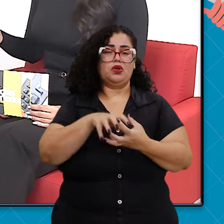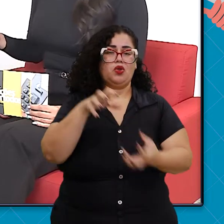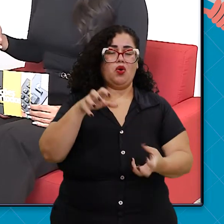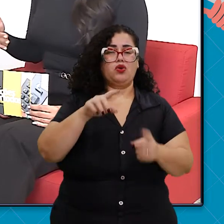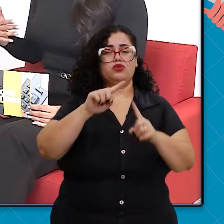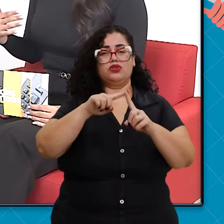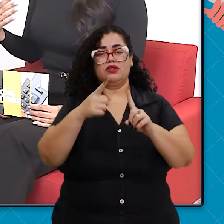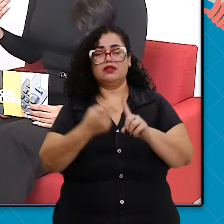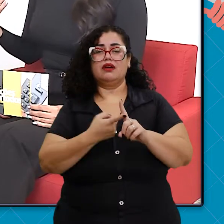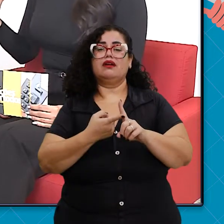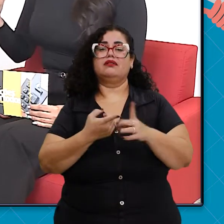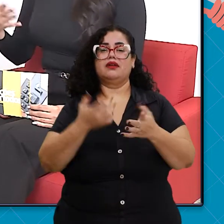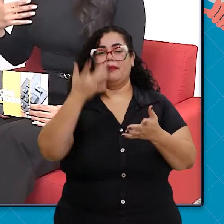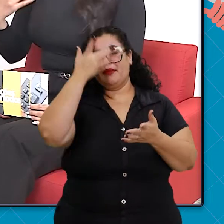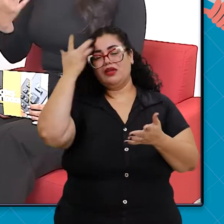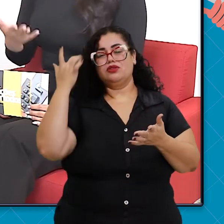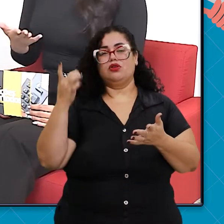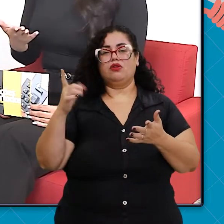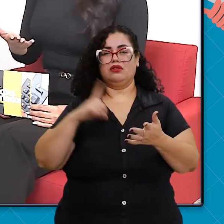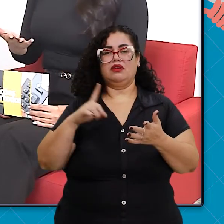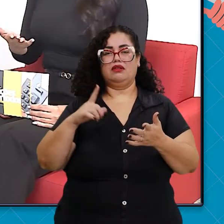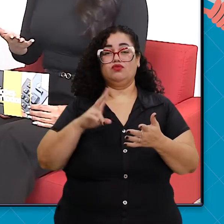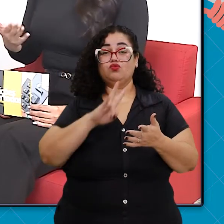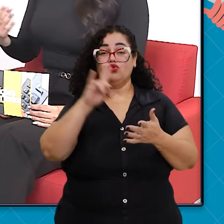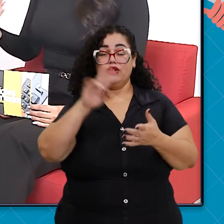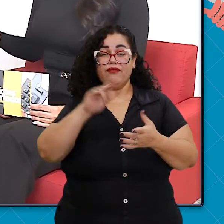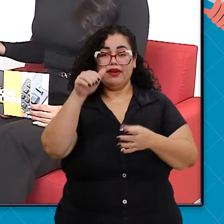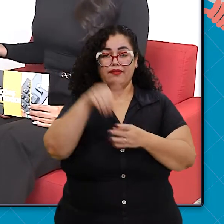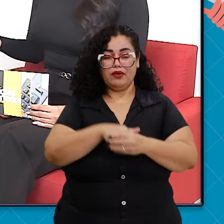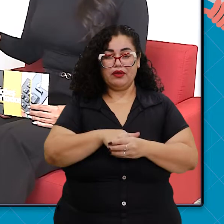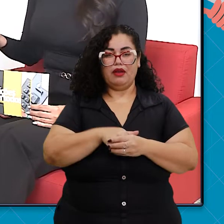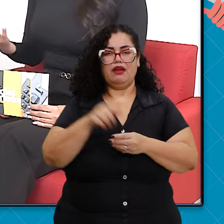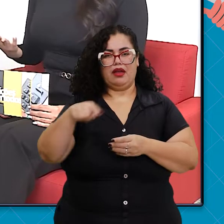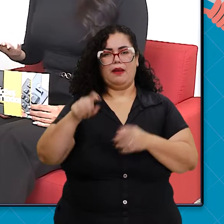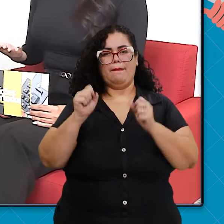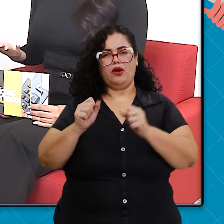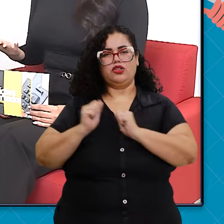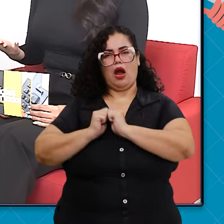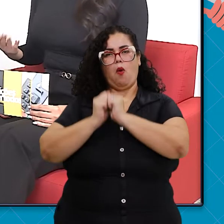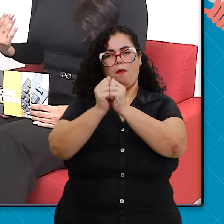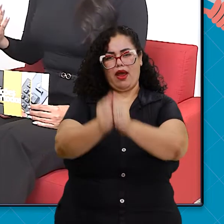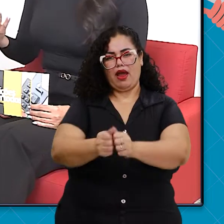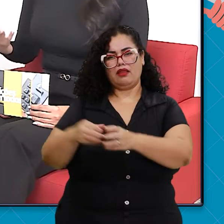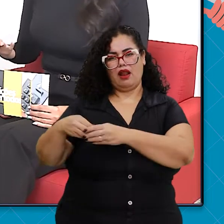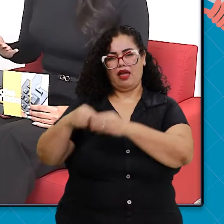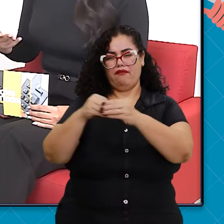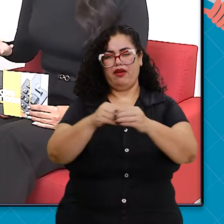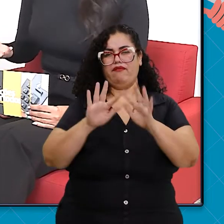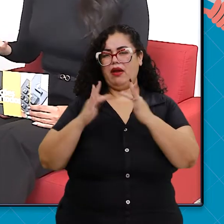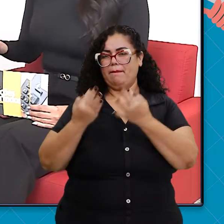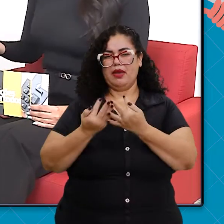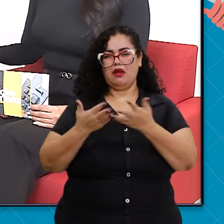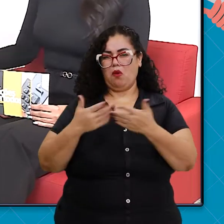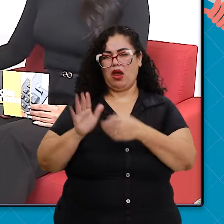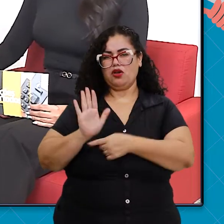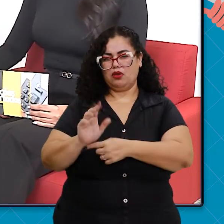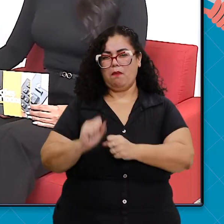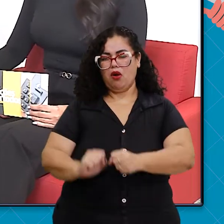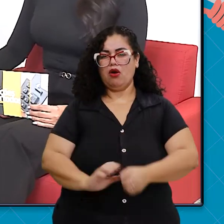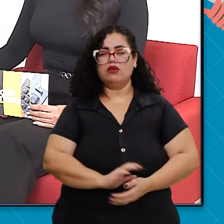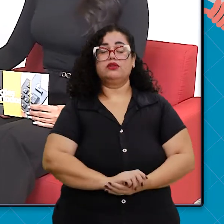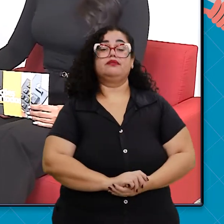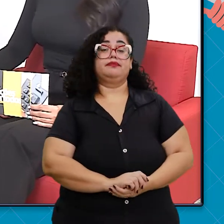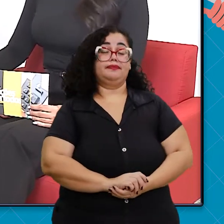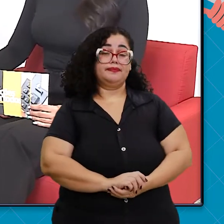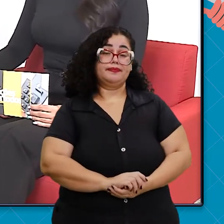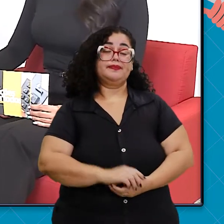Idosos, gestantes, pessoas no dia das eleições, elas podem ser acompanhadas de algum parente para ajudar? Tem